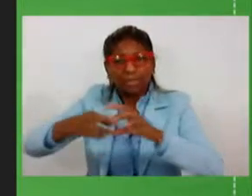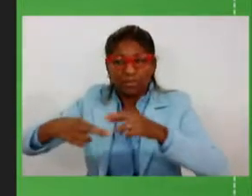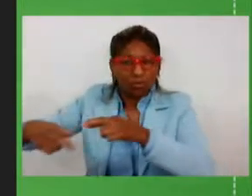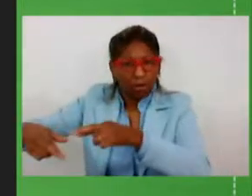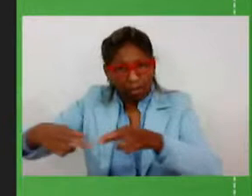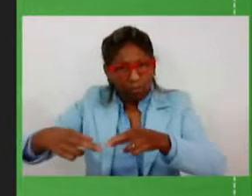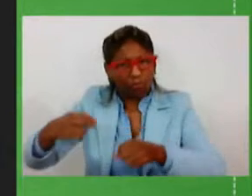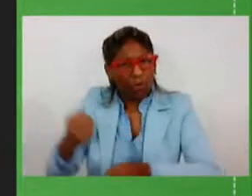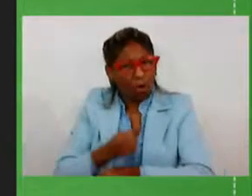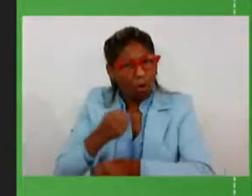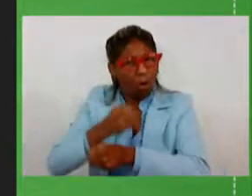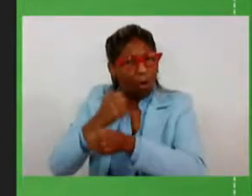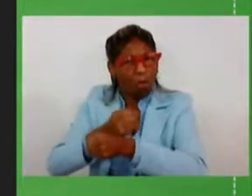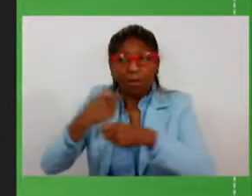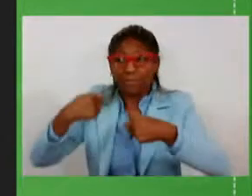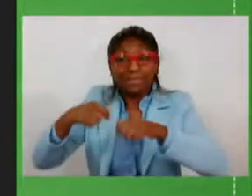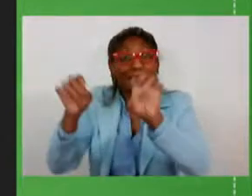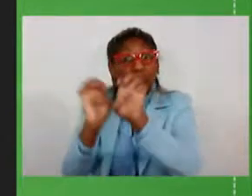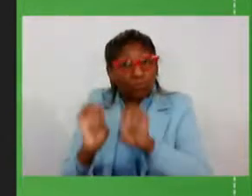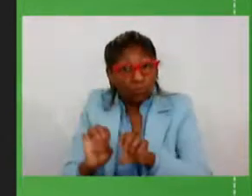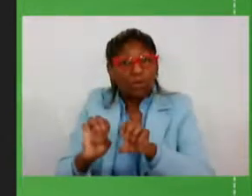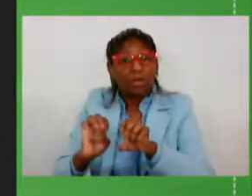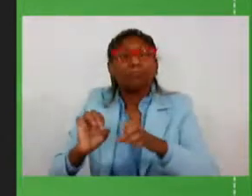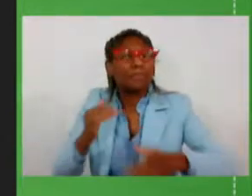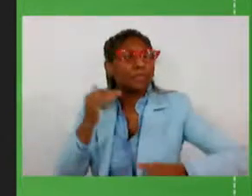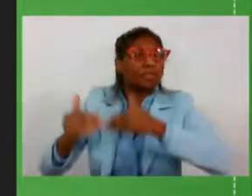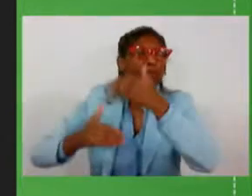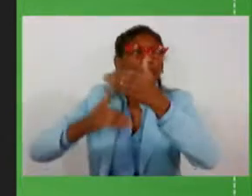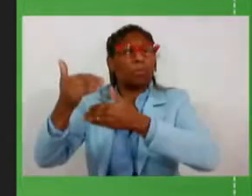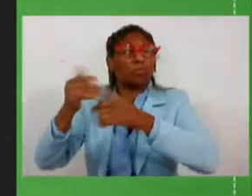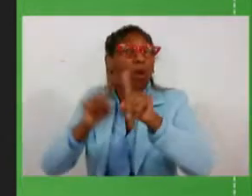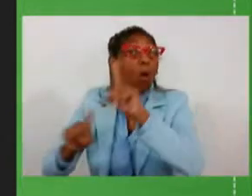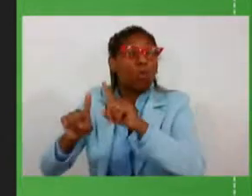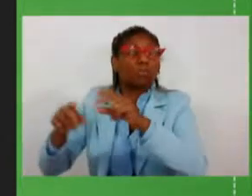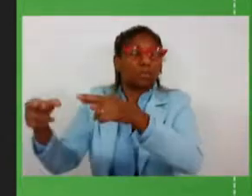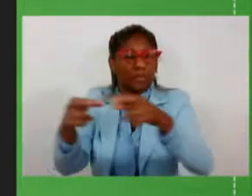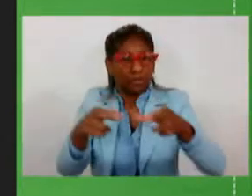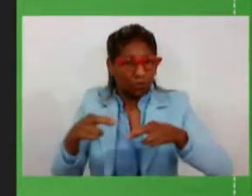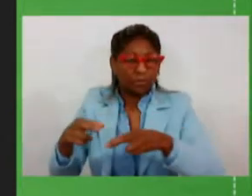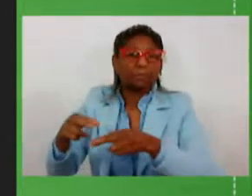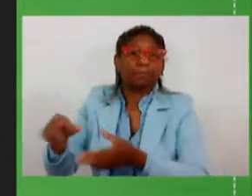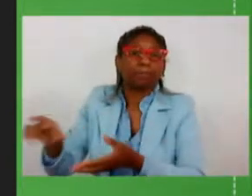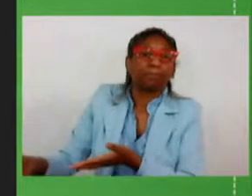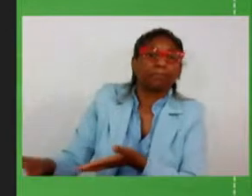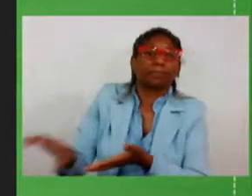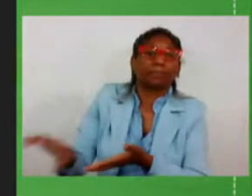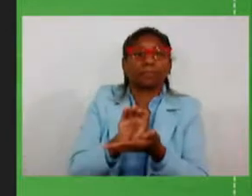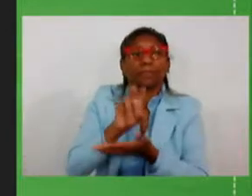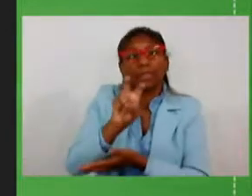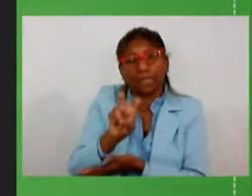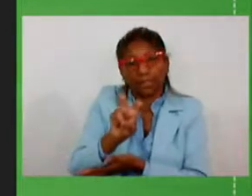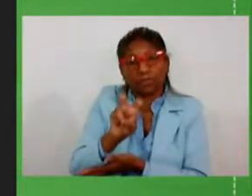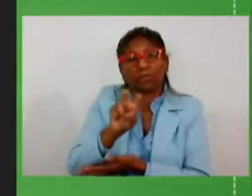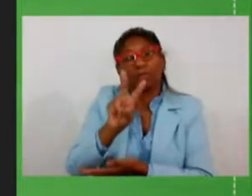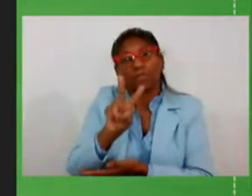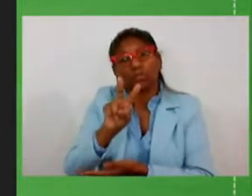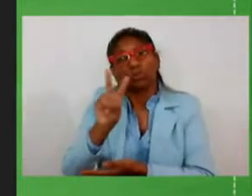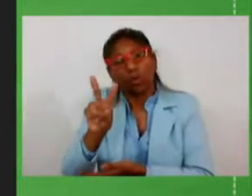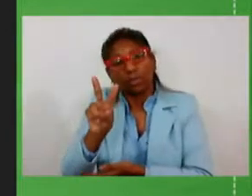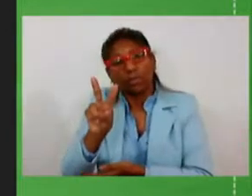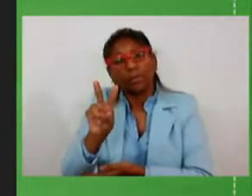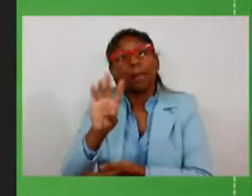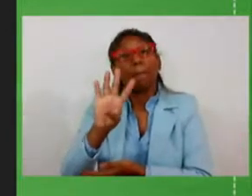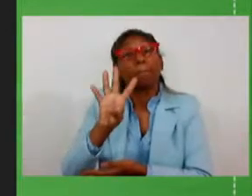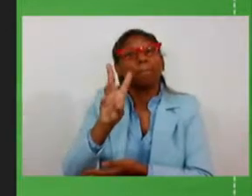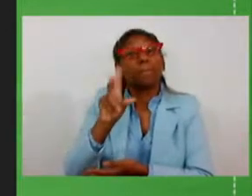estruturantes para o desenvolvimento de determinadas regiões, receberão 522 milhões, quase